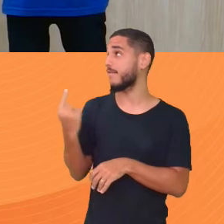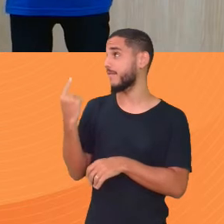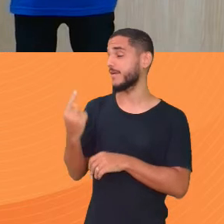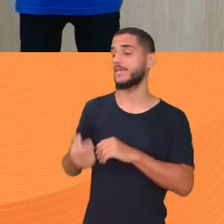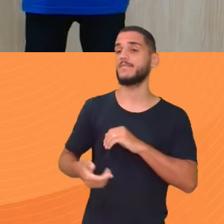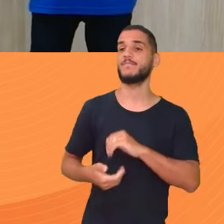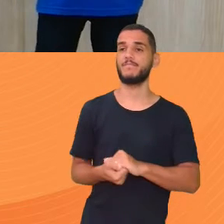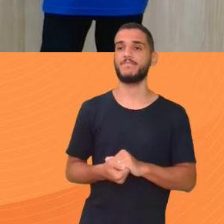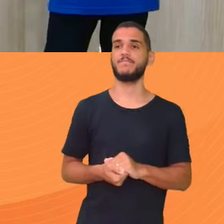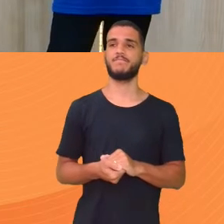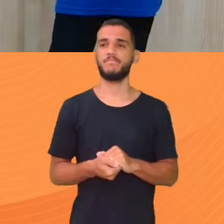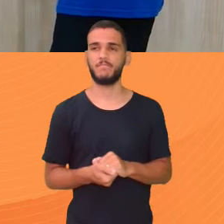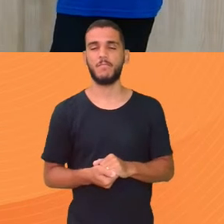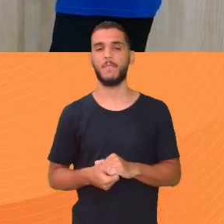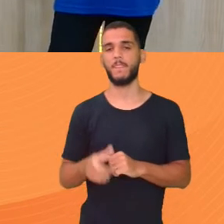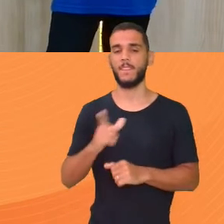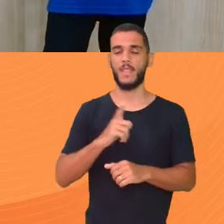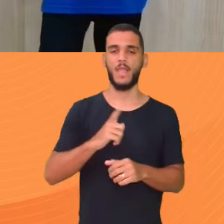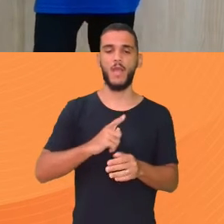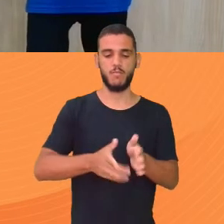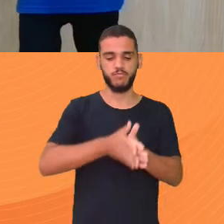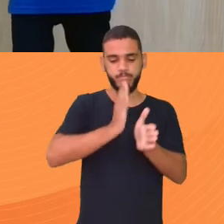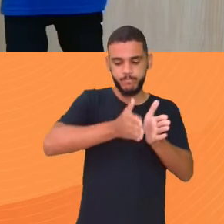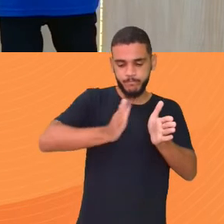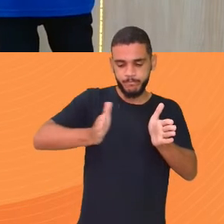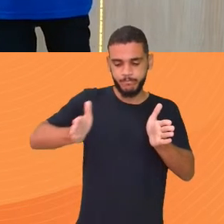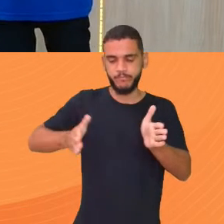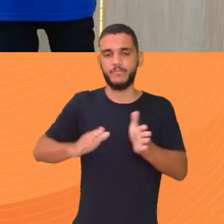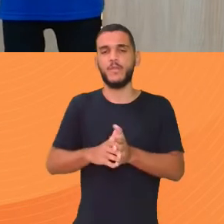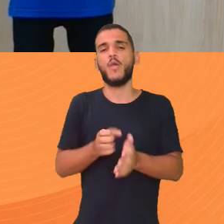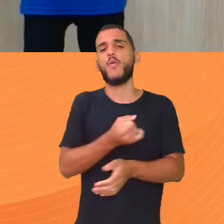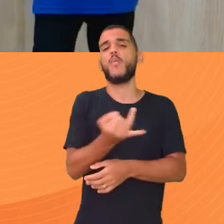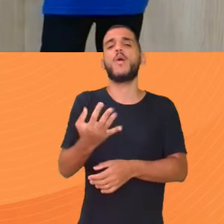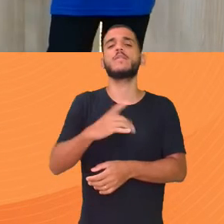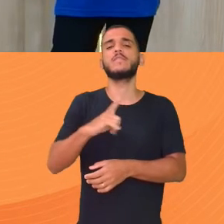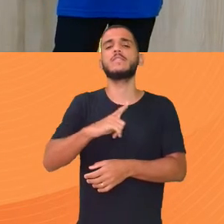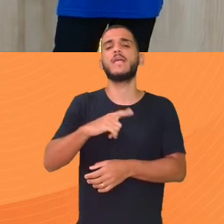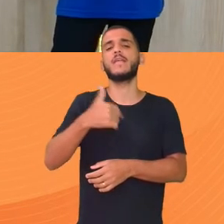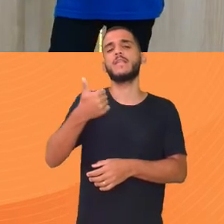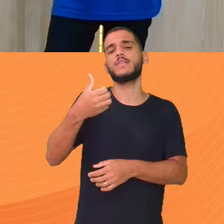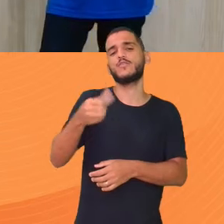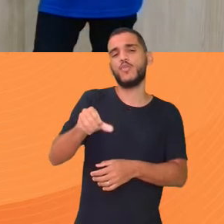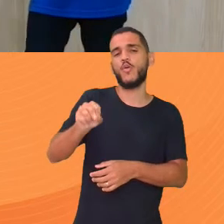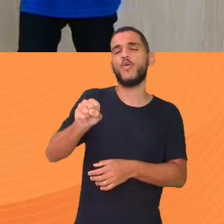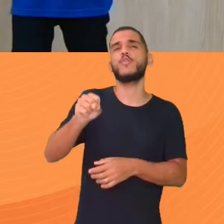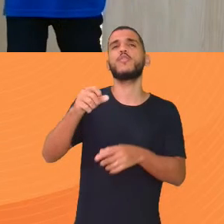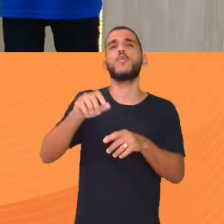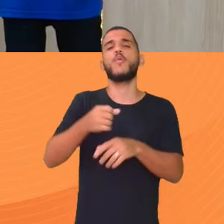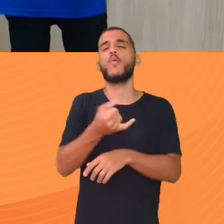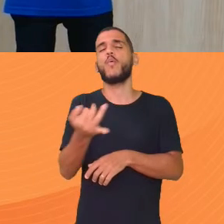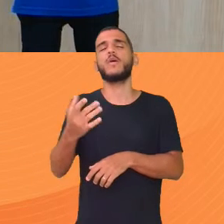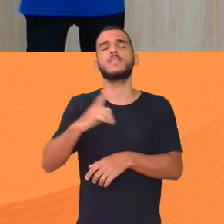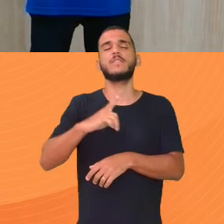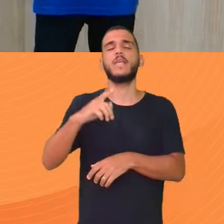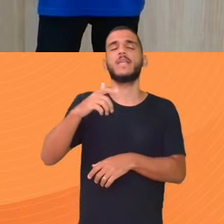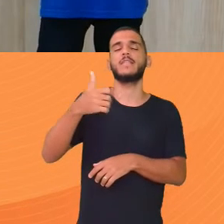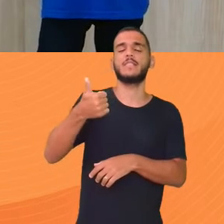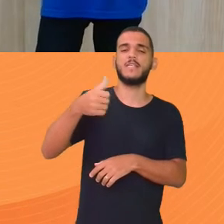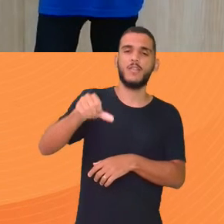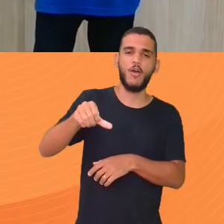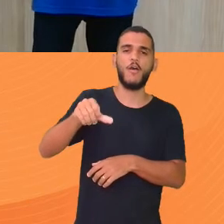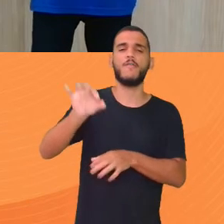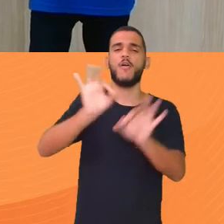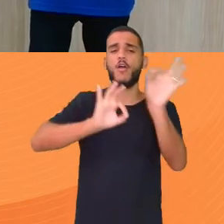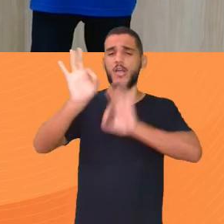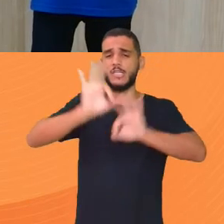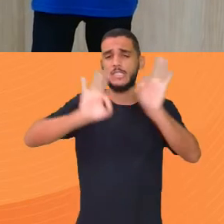da outra vez Coloca em ordem Uma tabela Quantos tem 18 anos Quantos tem 19 Quantos tem 20 Quantos tem 21 Coloca em